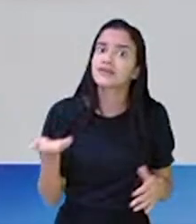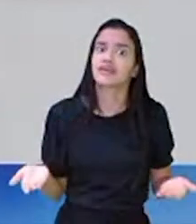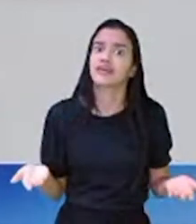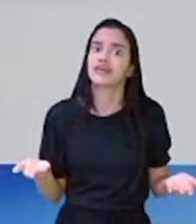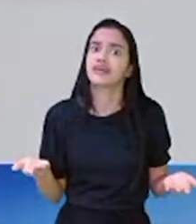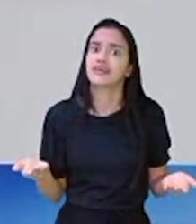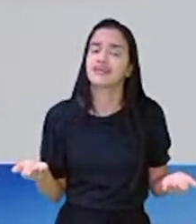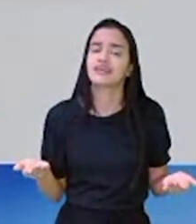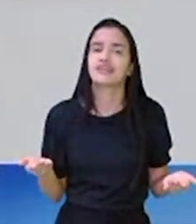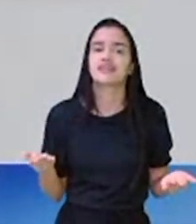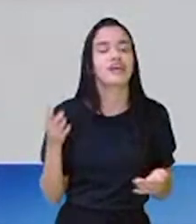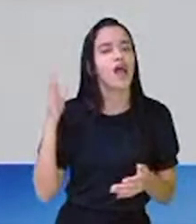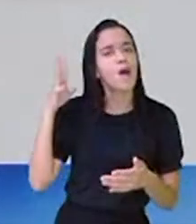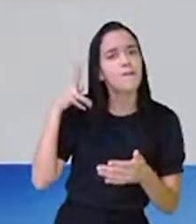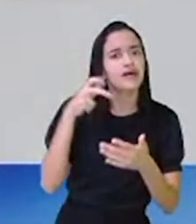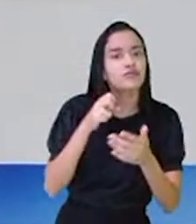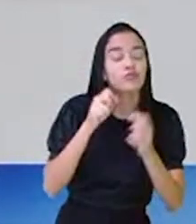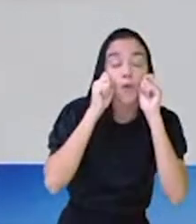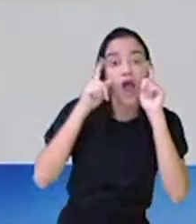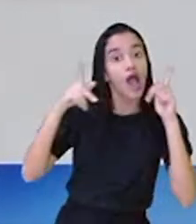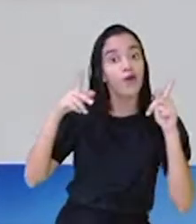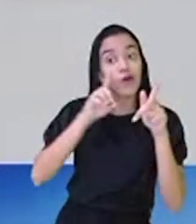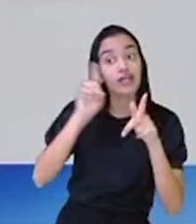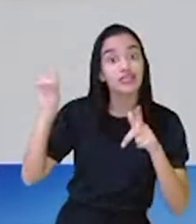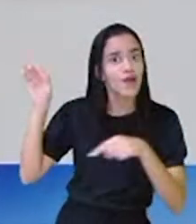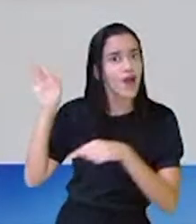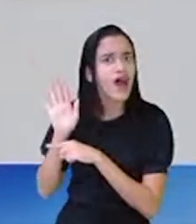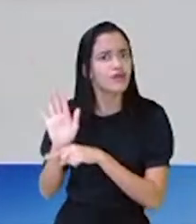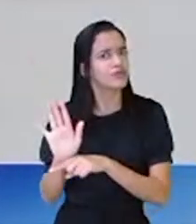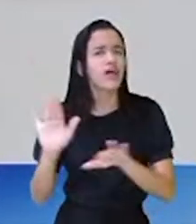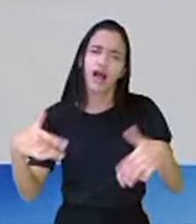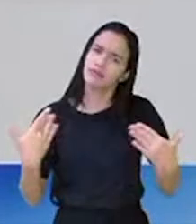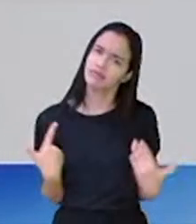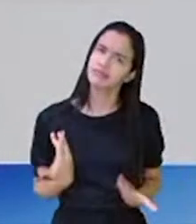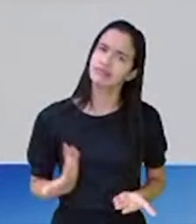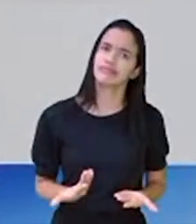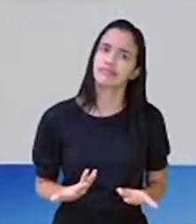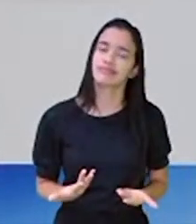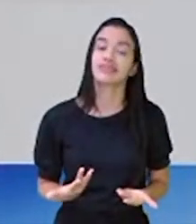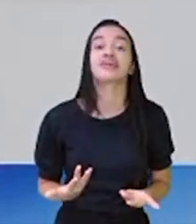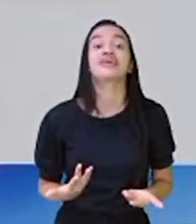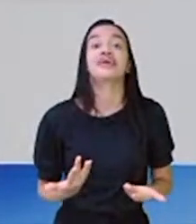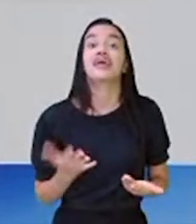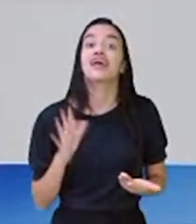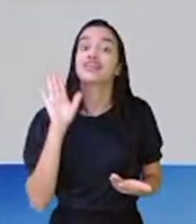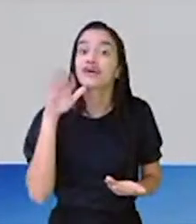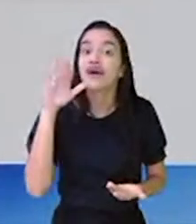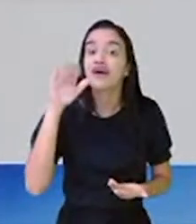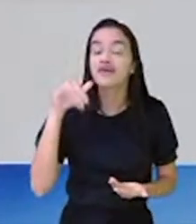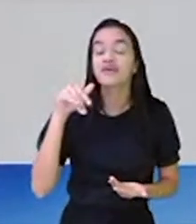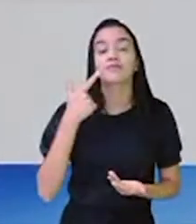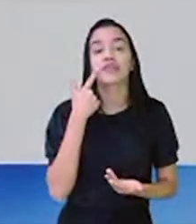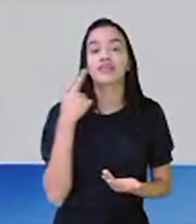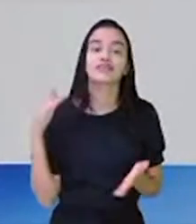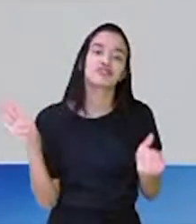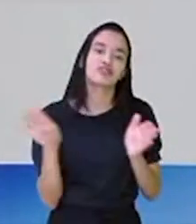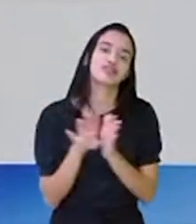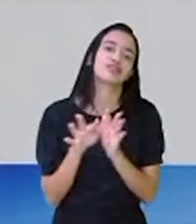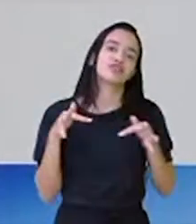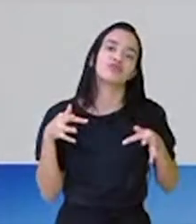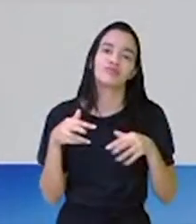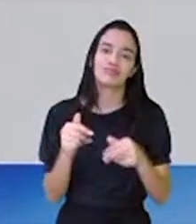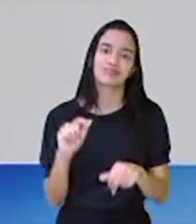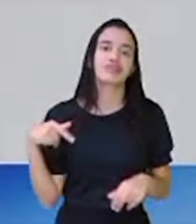que Deus ajuda a crescer do madruga. Tá vendo? Pois é, Aquiles, a gente está chegando ao